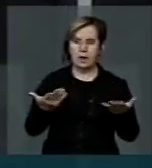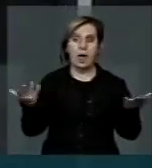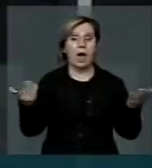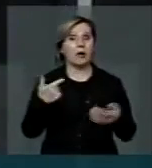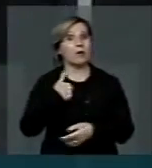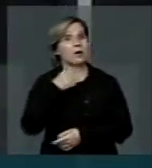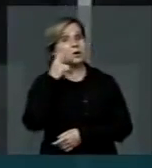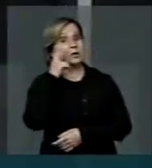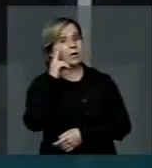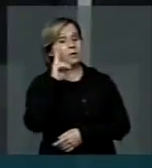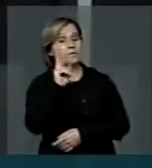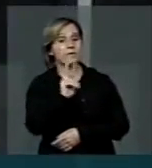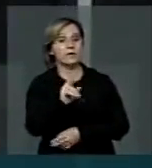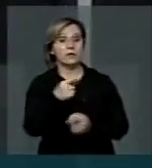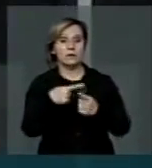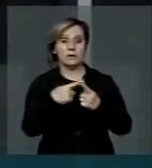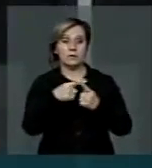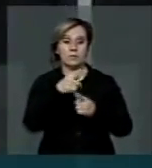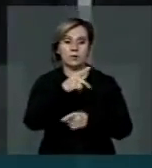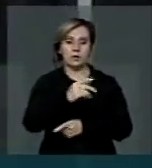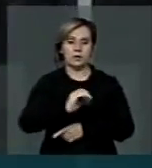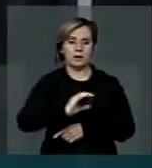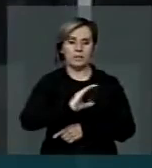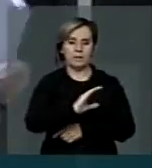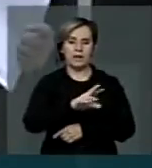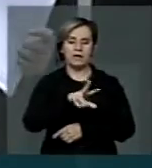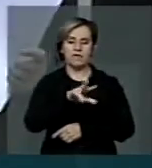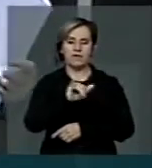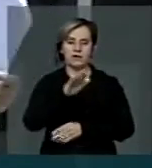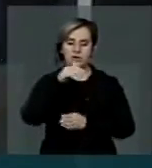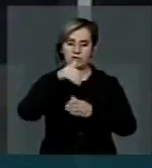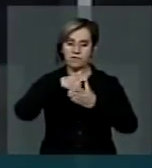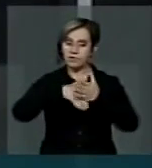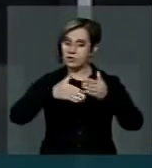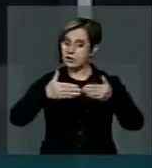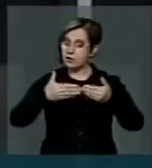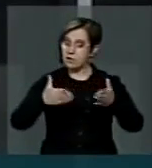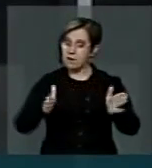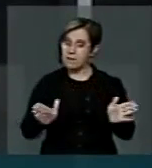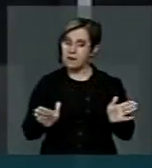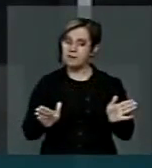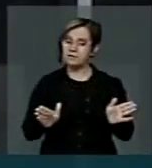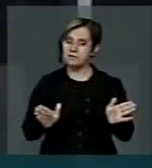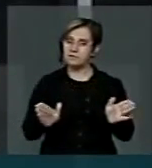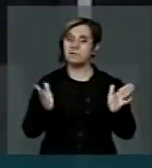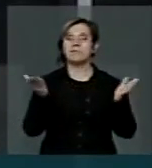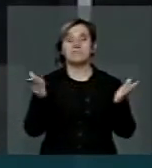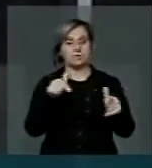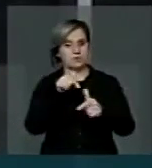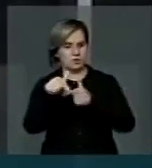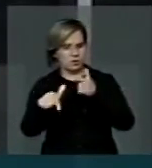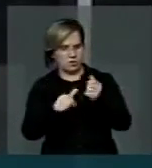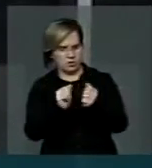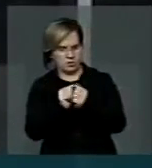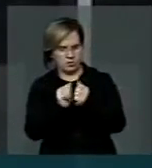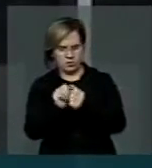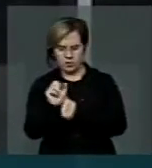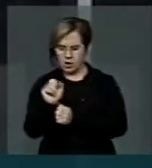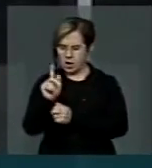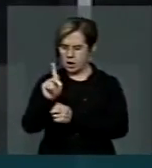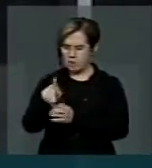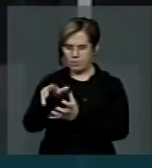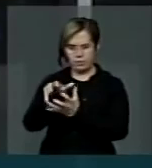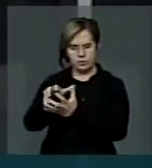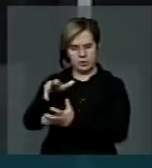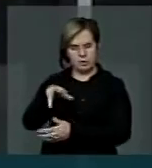aqui nós vamos pôr, porque a PEC vai ser votação pública. Então, o trabalhador, o aposentado, idoso,